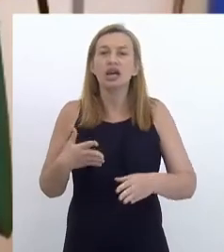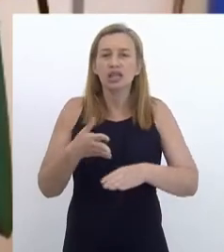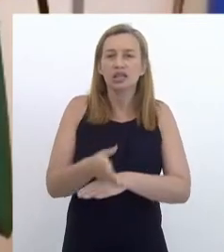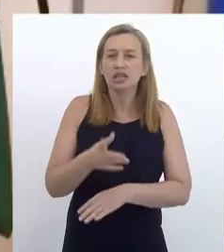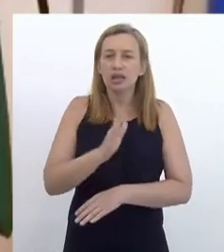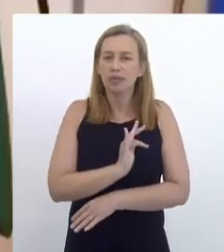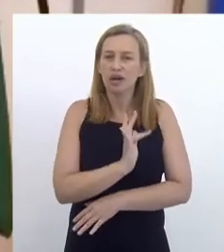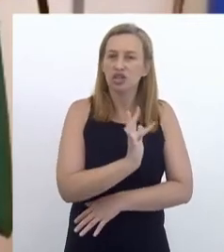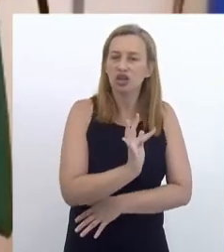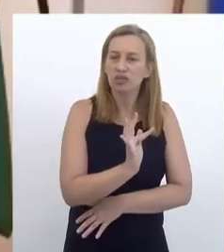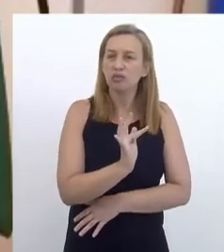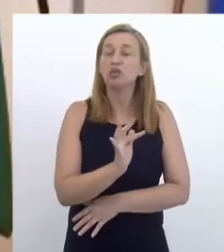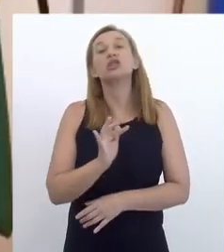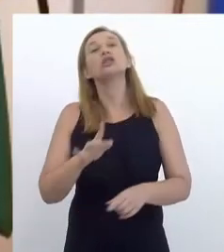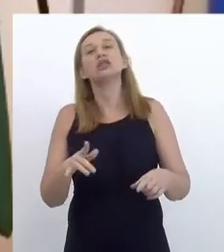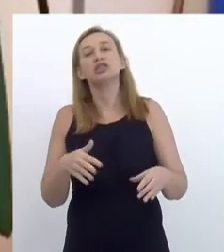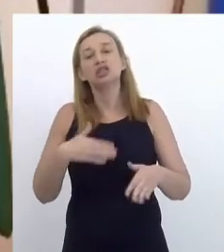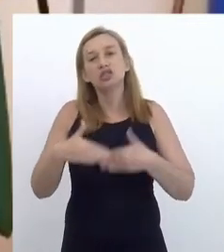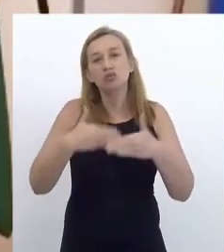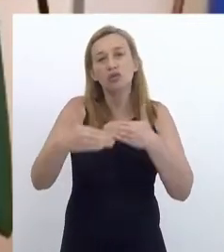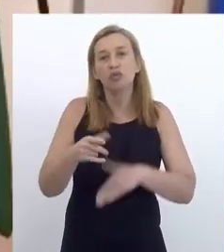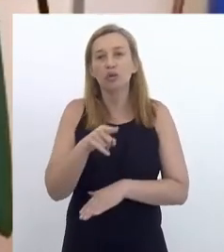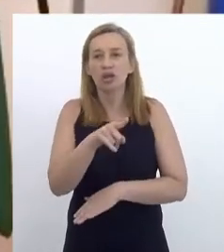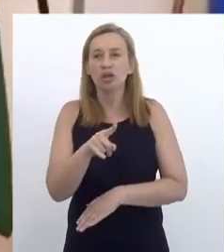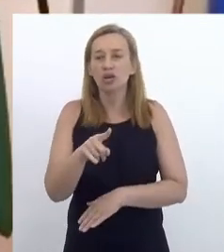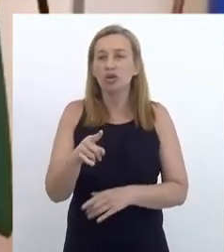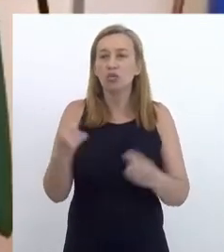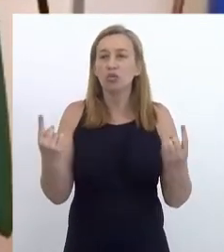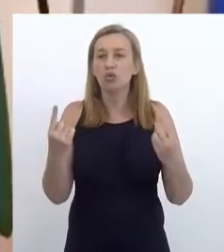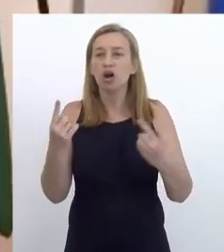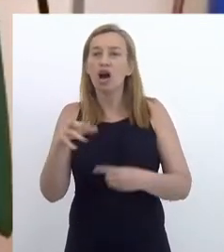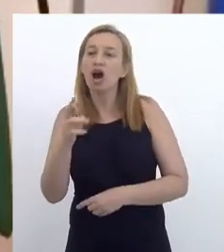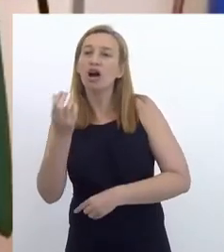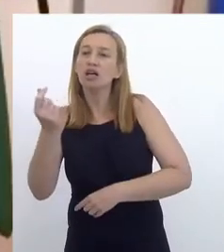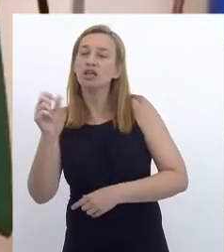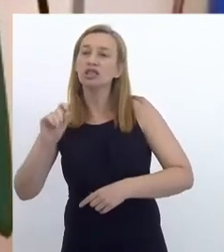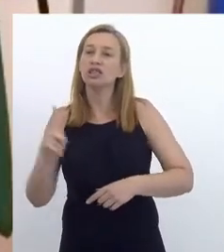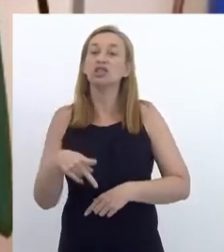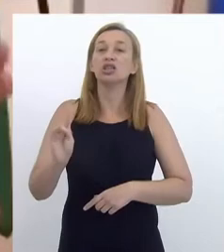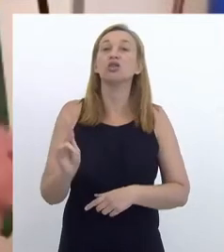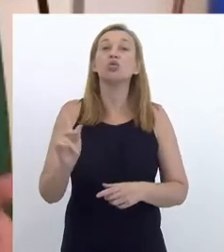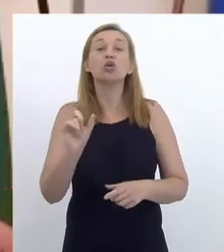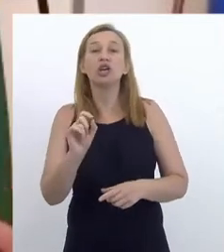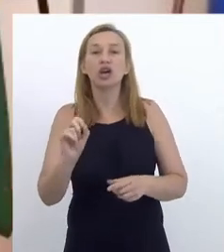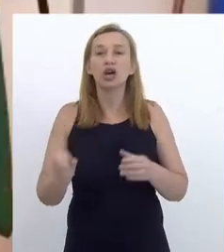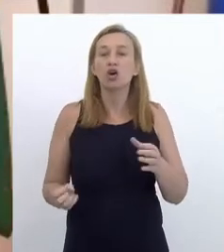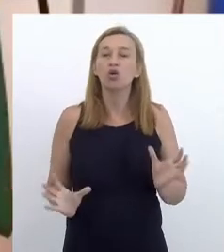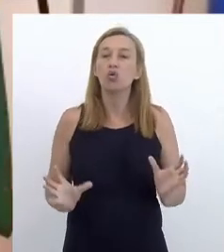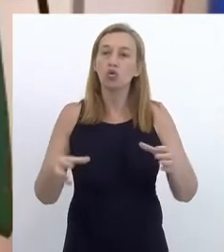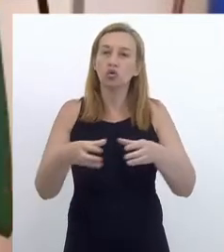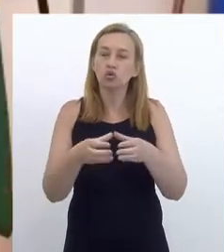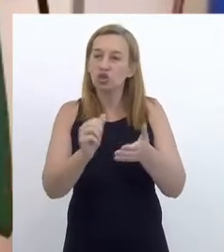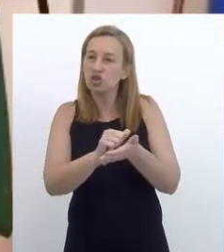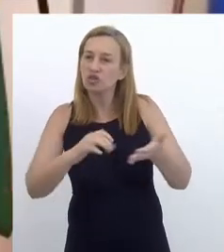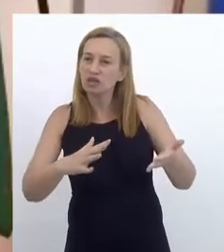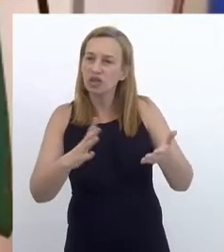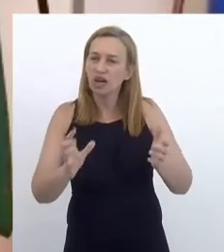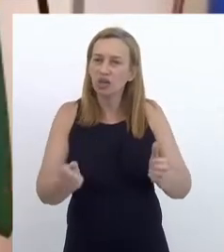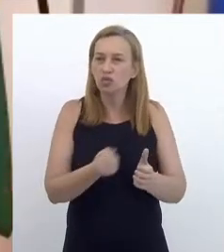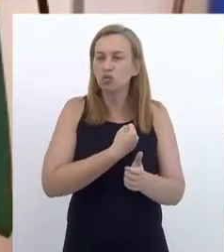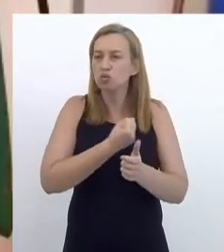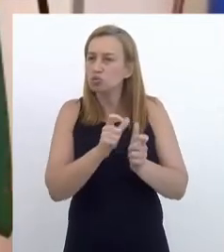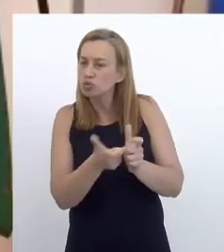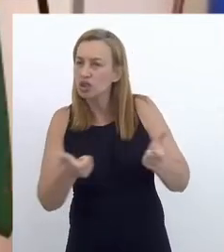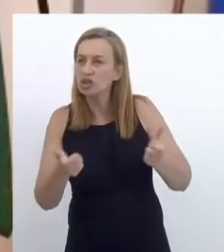Fluminense e, com isso, desenvolvendo ali um hub. O é um hub? Um conjunto de atividades lastreadas para o aumento de